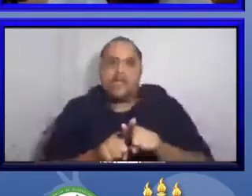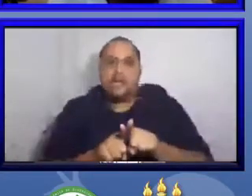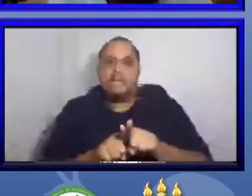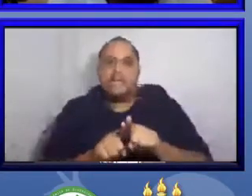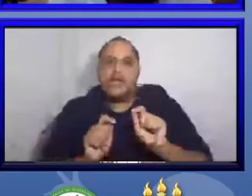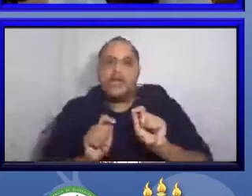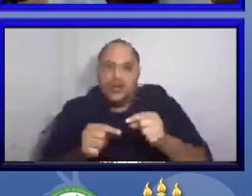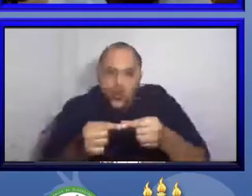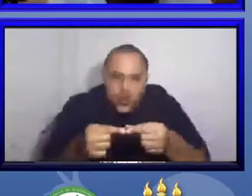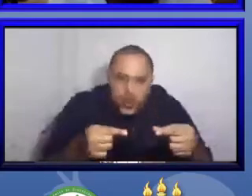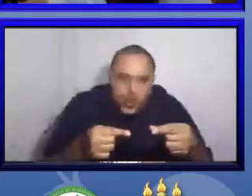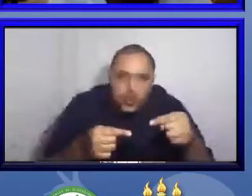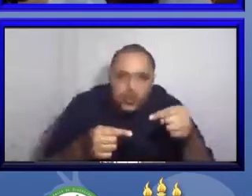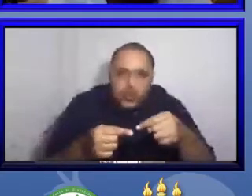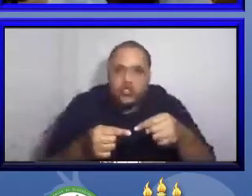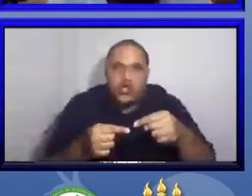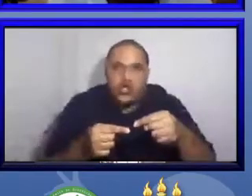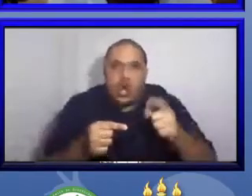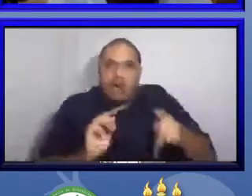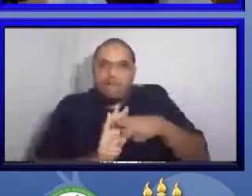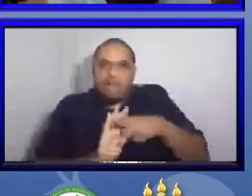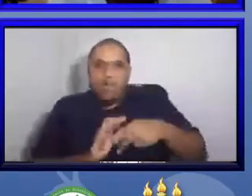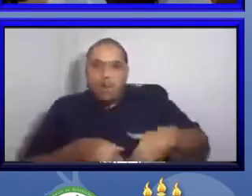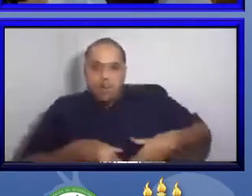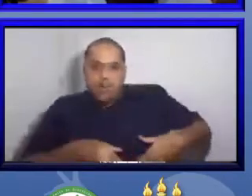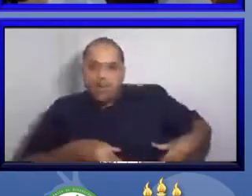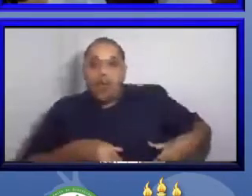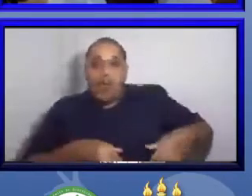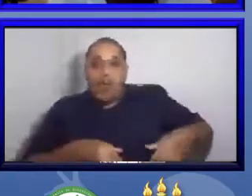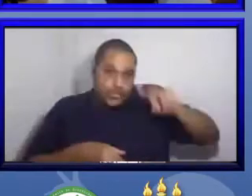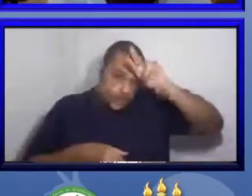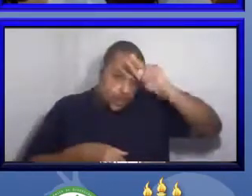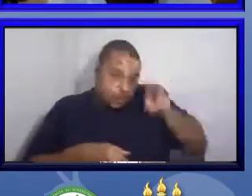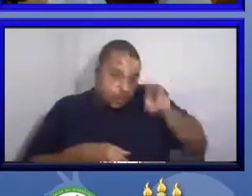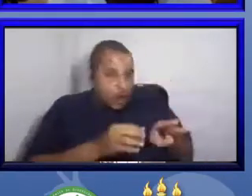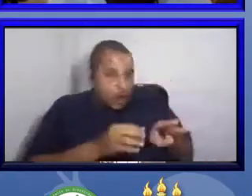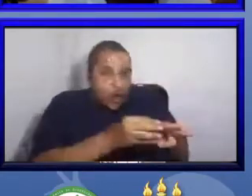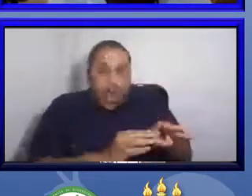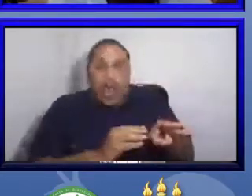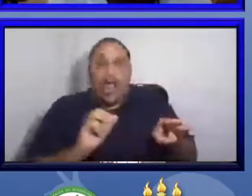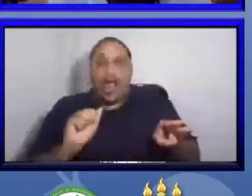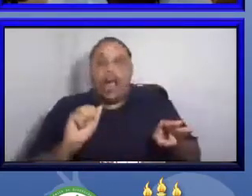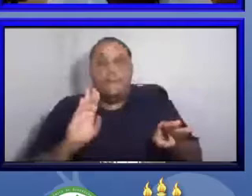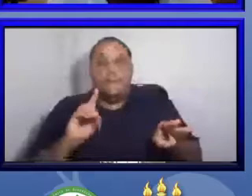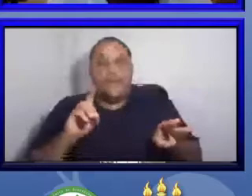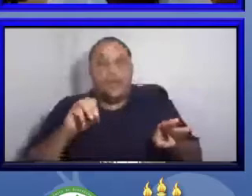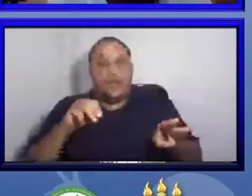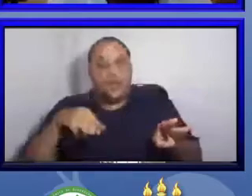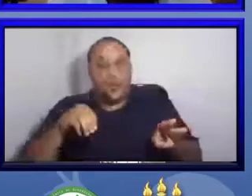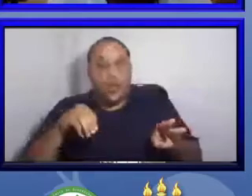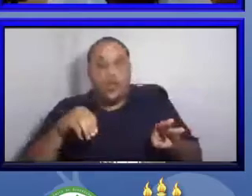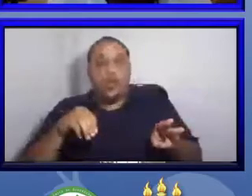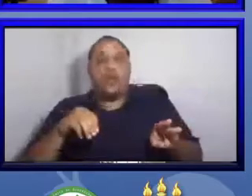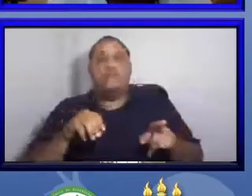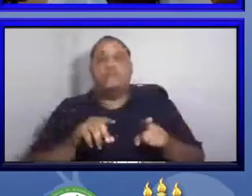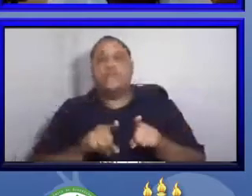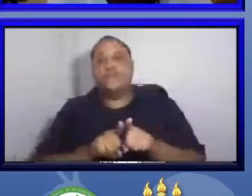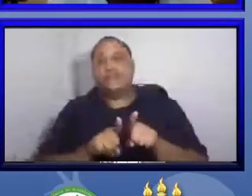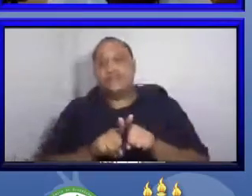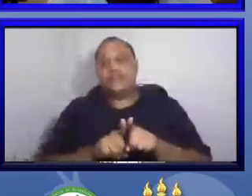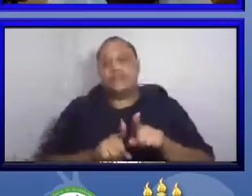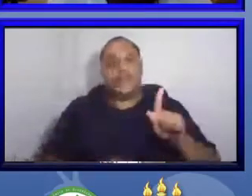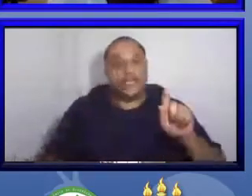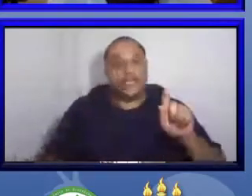a genitália do inseto. Vocês vejam que na foto do lado direito abaixo está um espécime